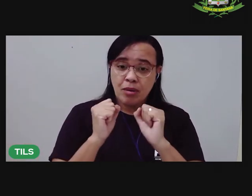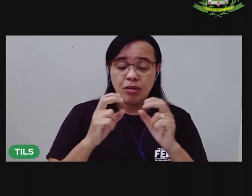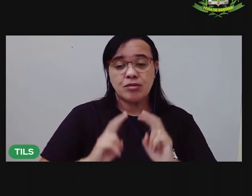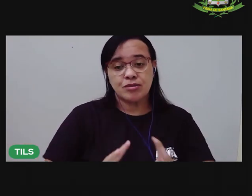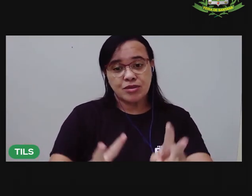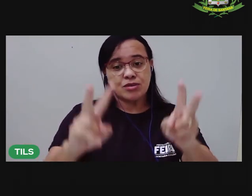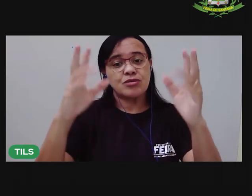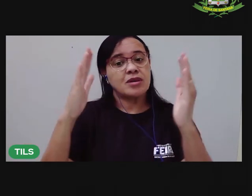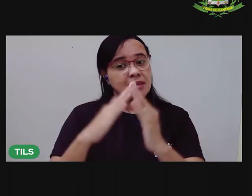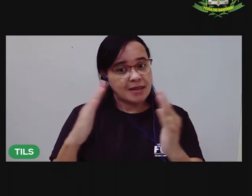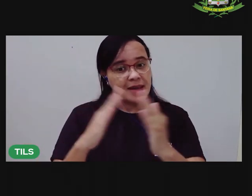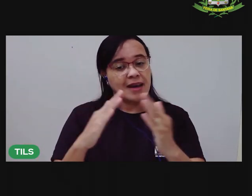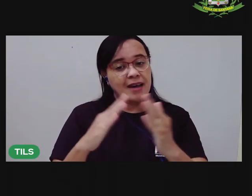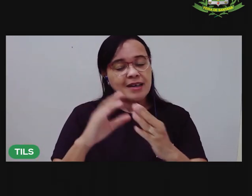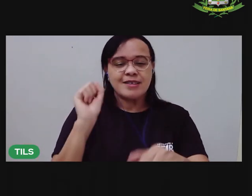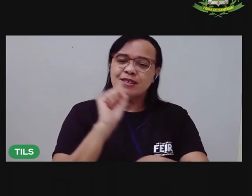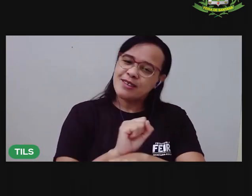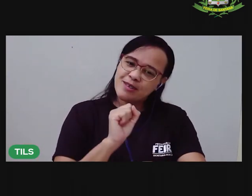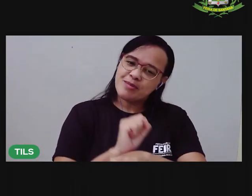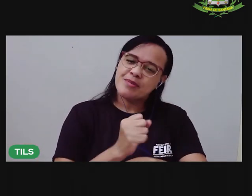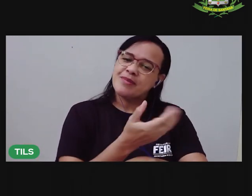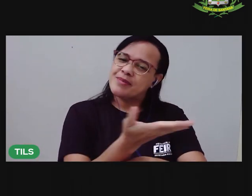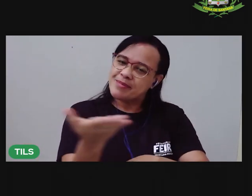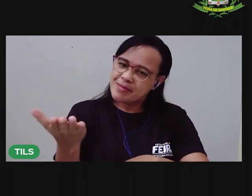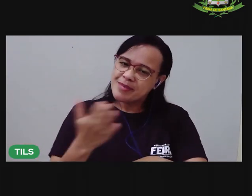Eu espero que você tenha gostado muito.